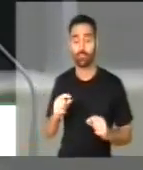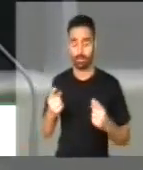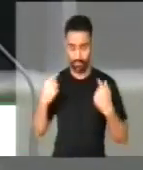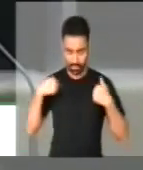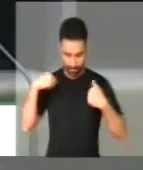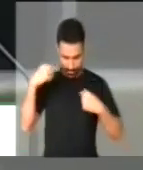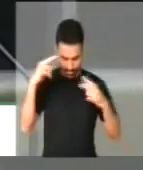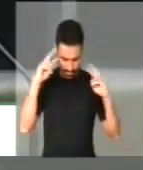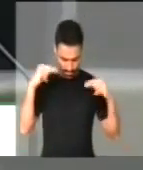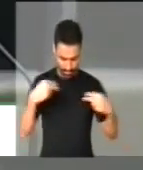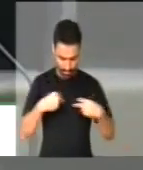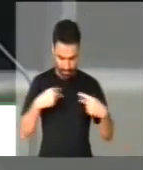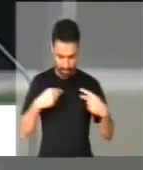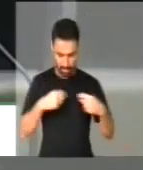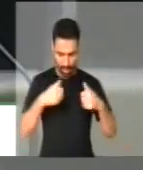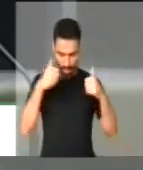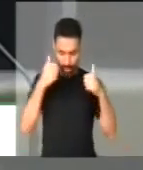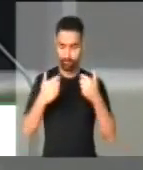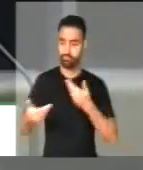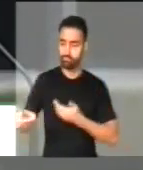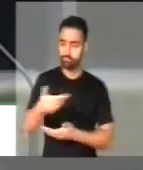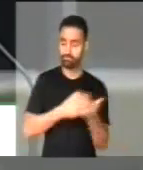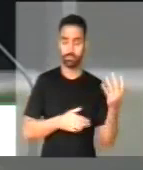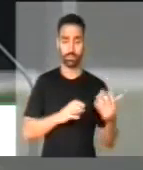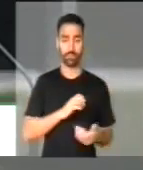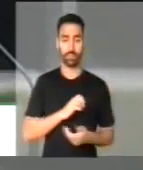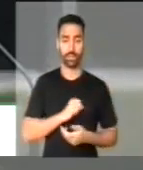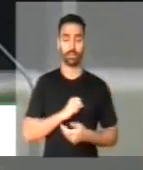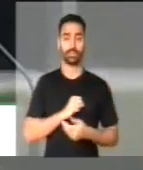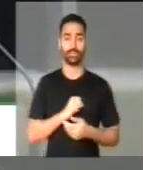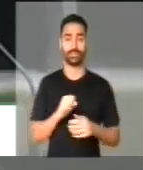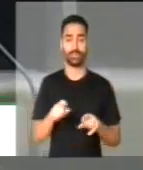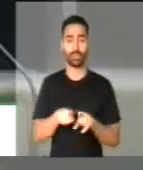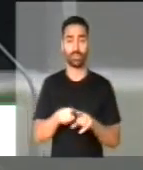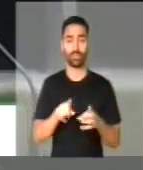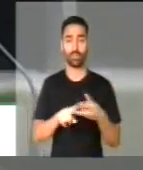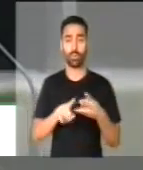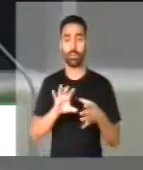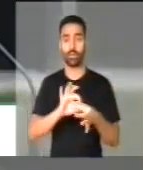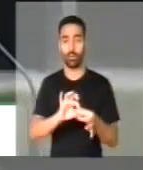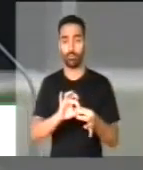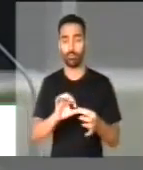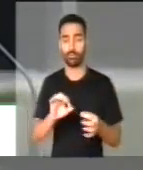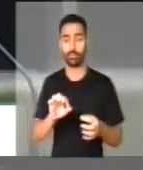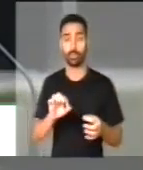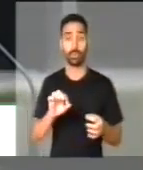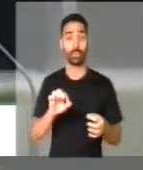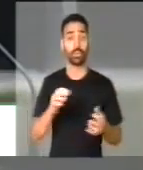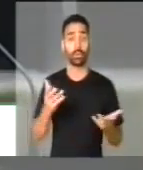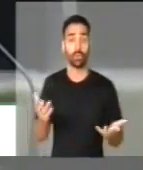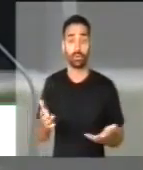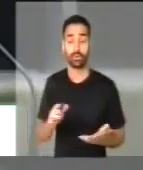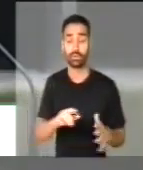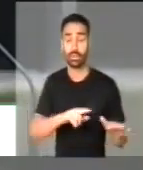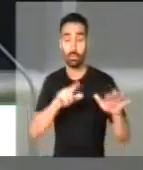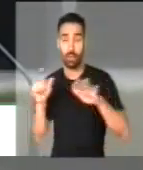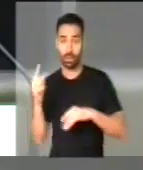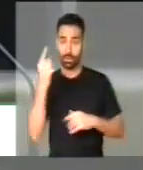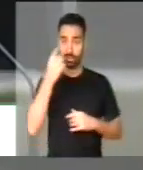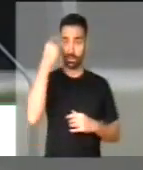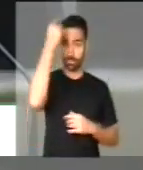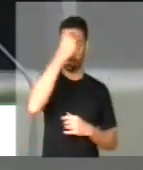na fraternidade, no amor e na união. Esta data é para nos ensinar